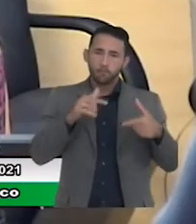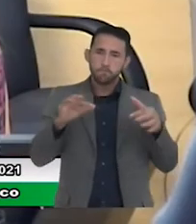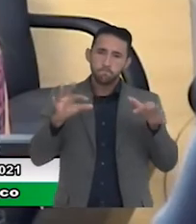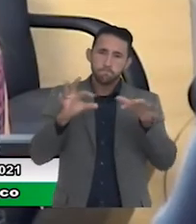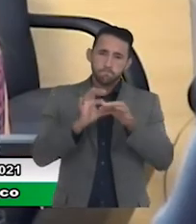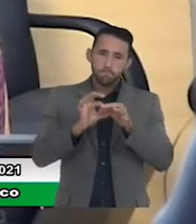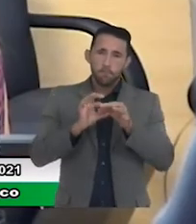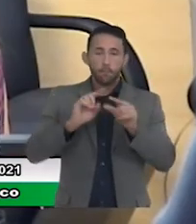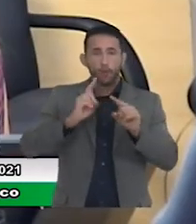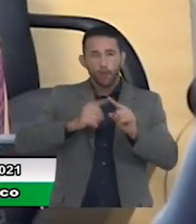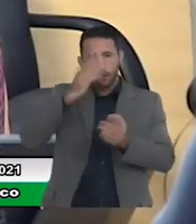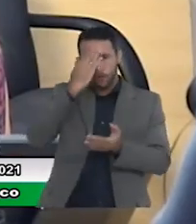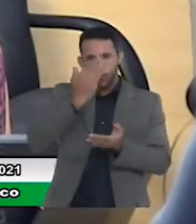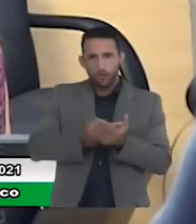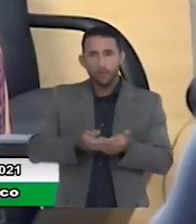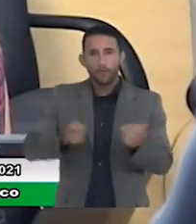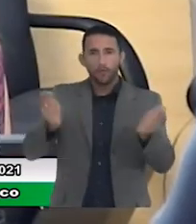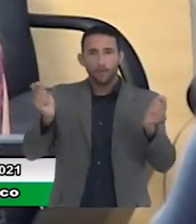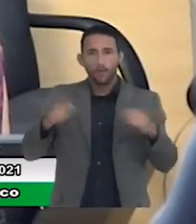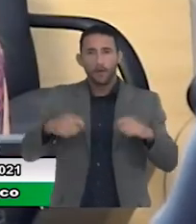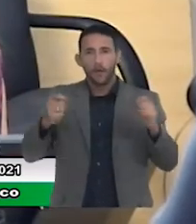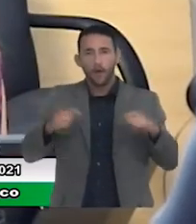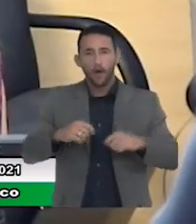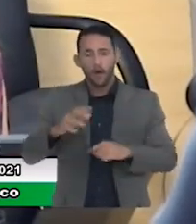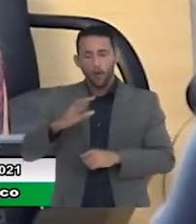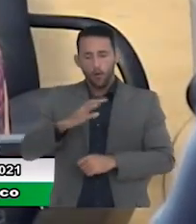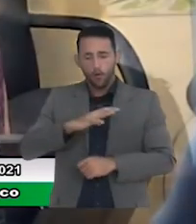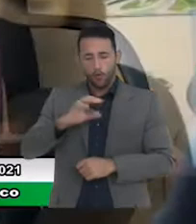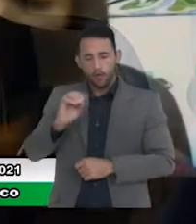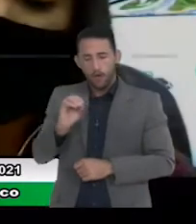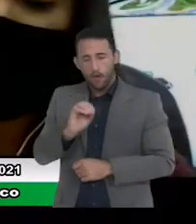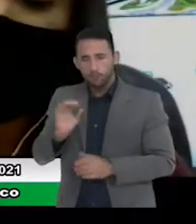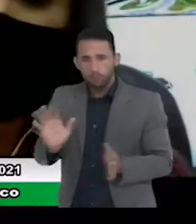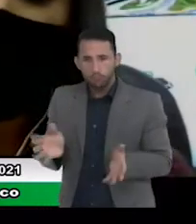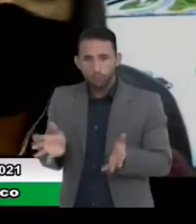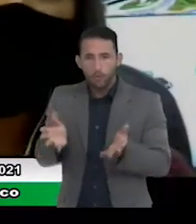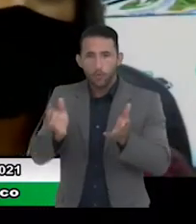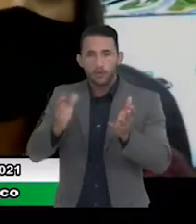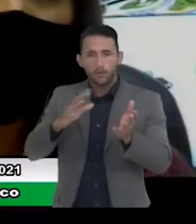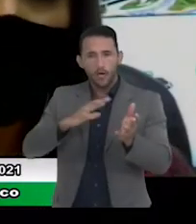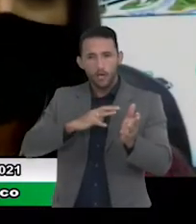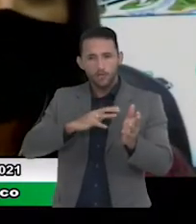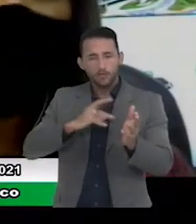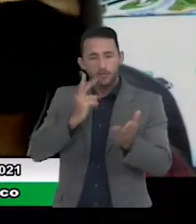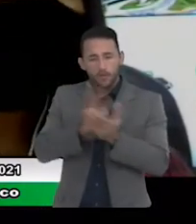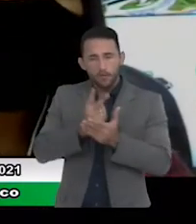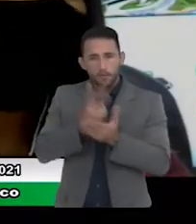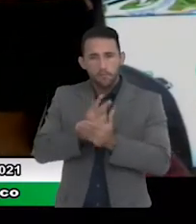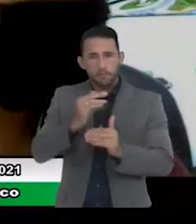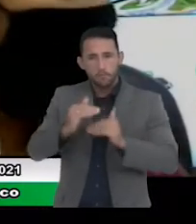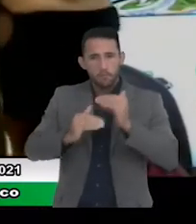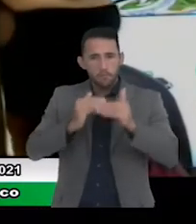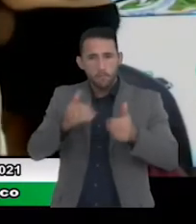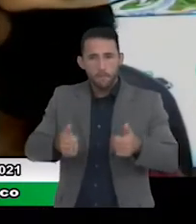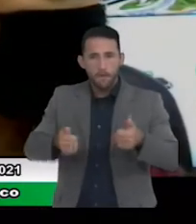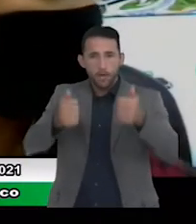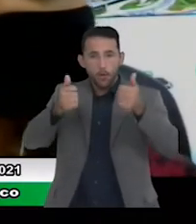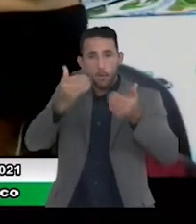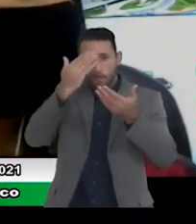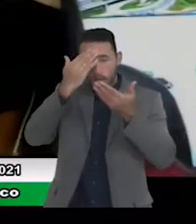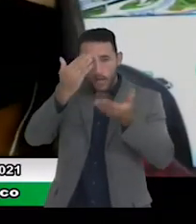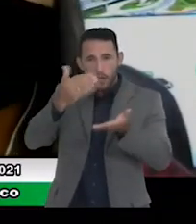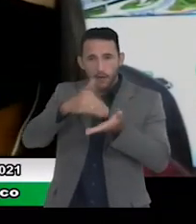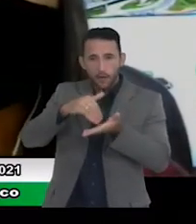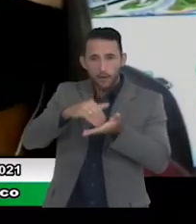acreditamos que é só assim que nós faremos Osasco de Osasco uma cidade cada vez melhor agradecer ao secretário Bruno